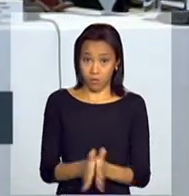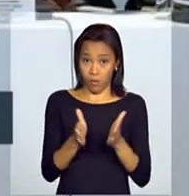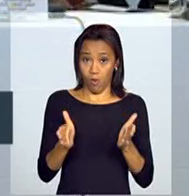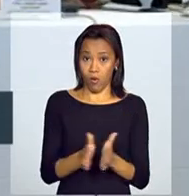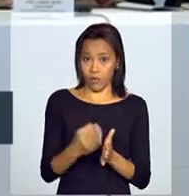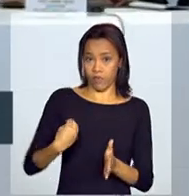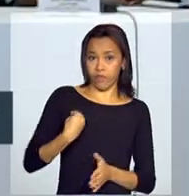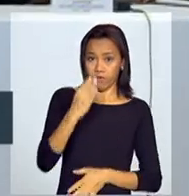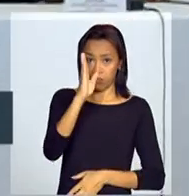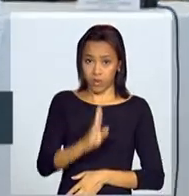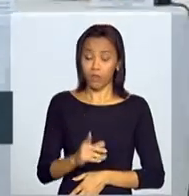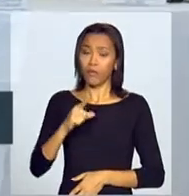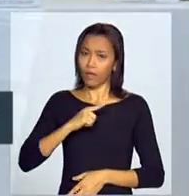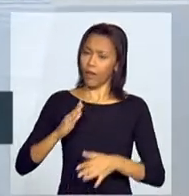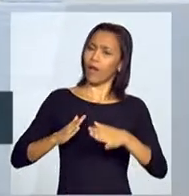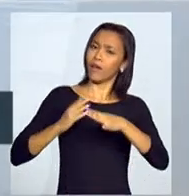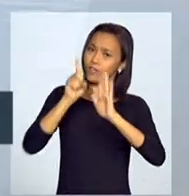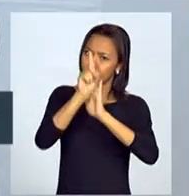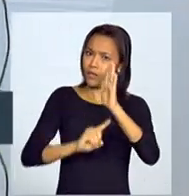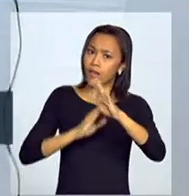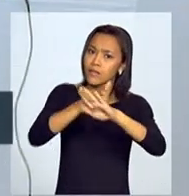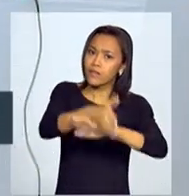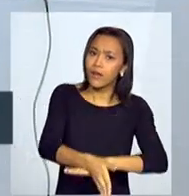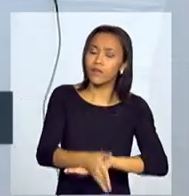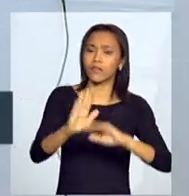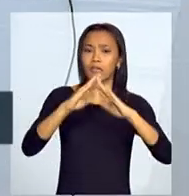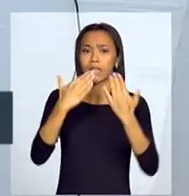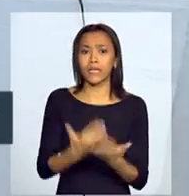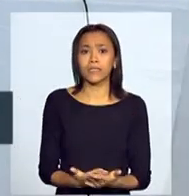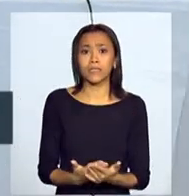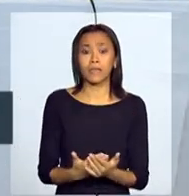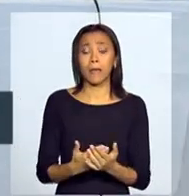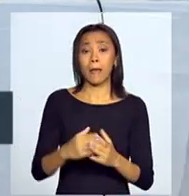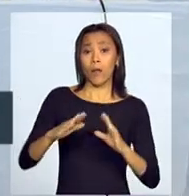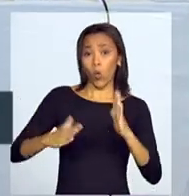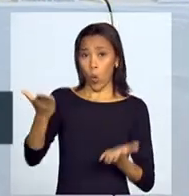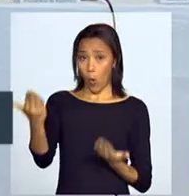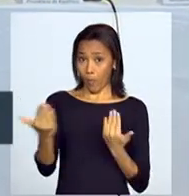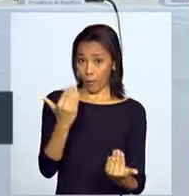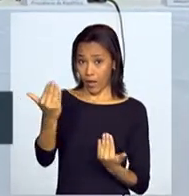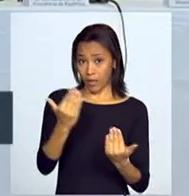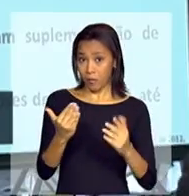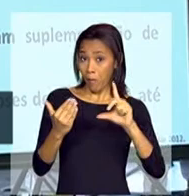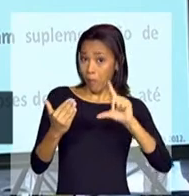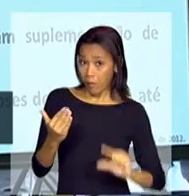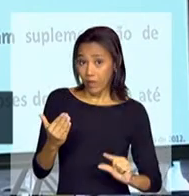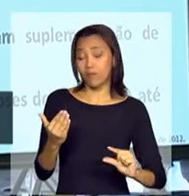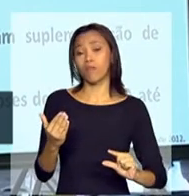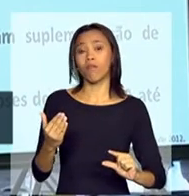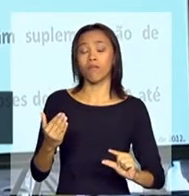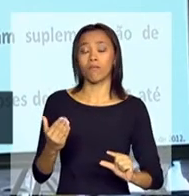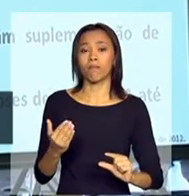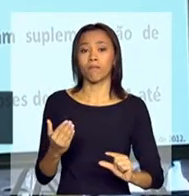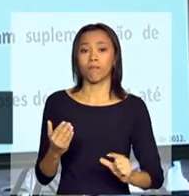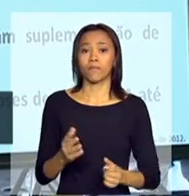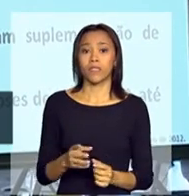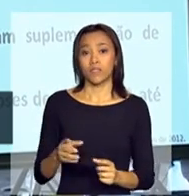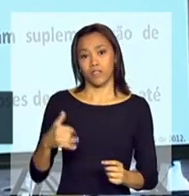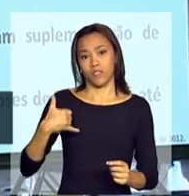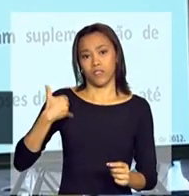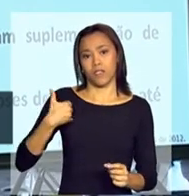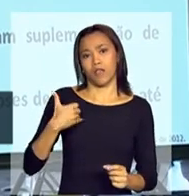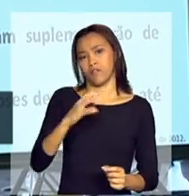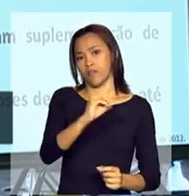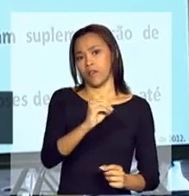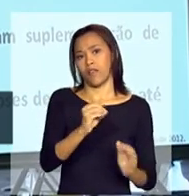Brasil têm um acesso à creche menor do que a média das crianças de 0 a